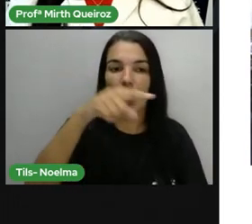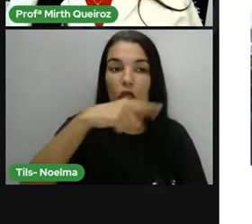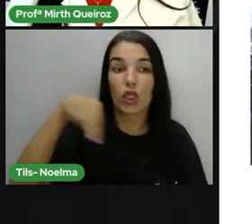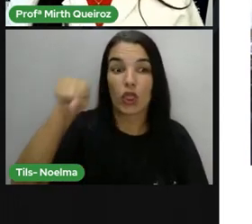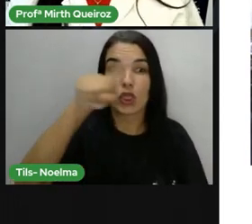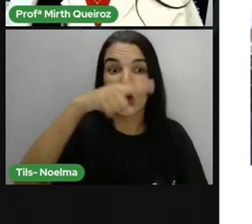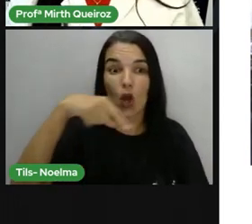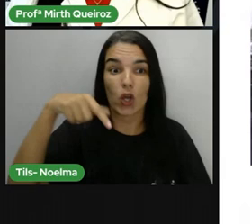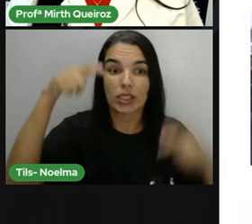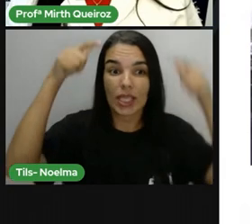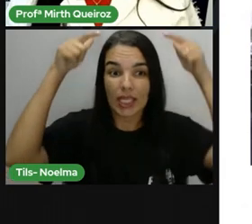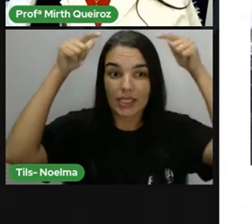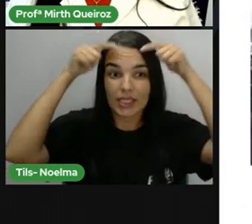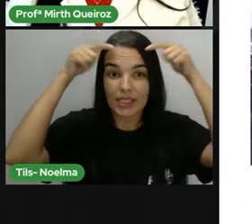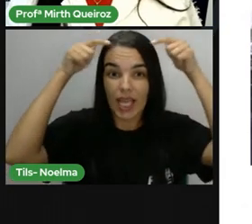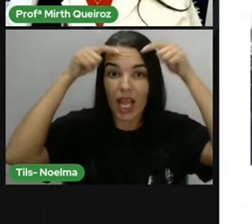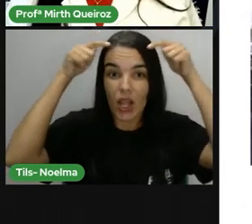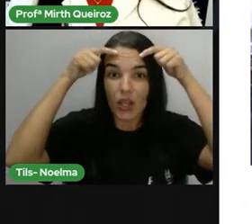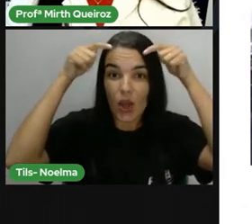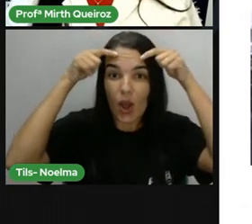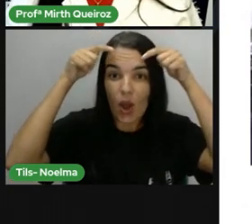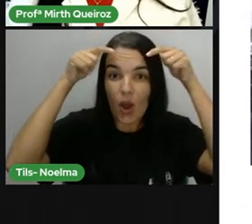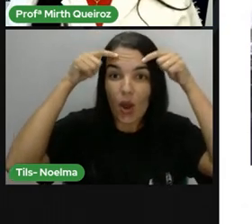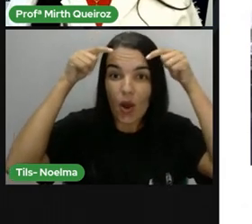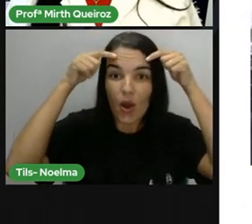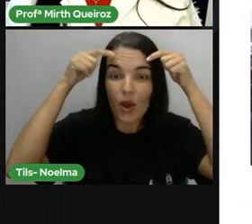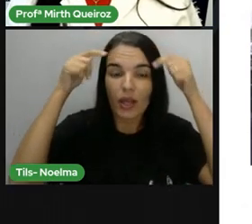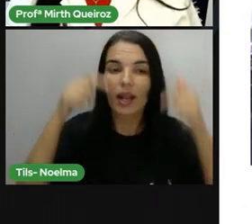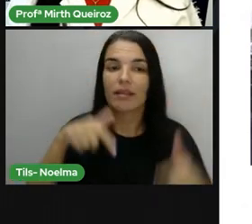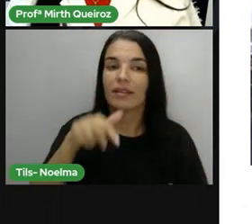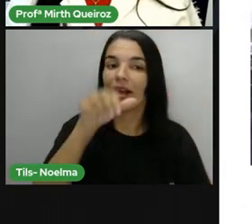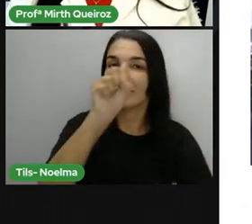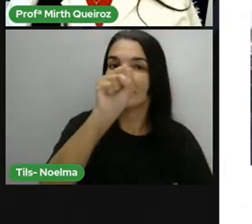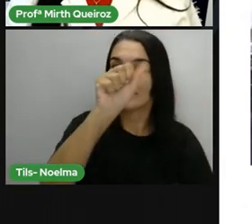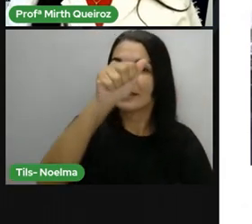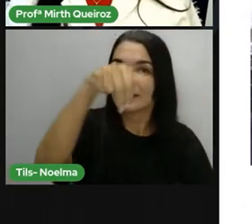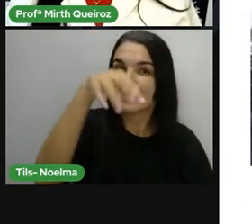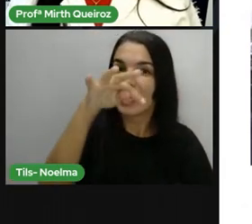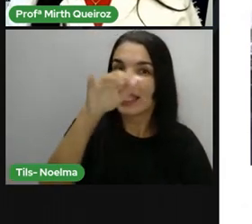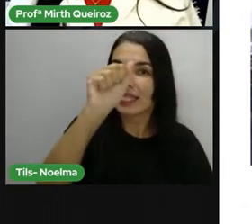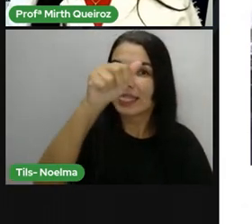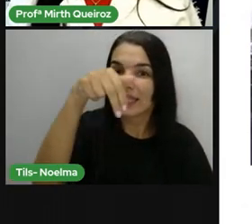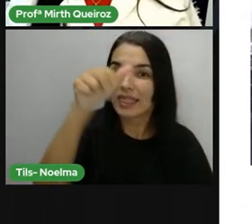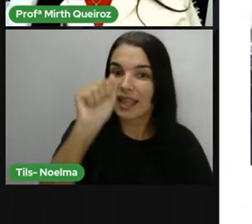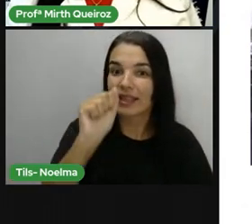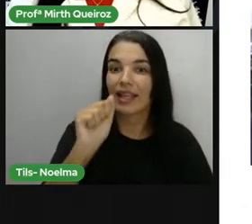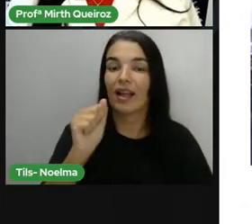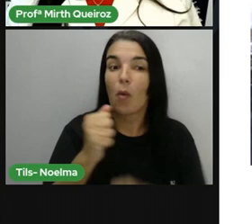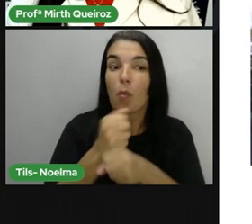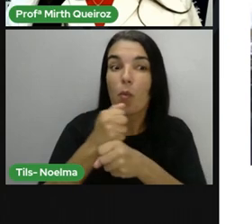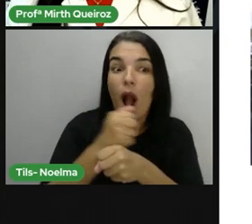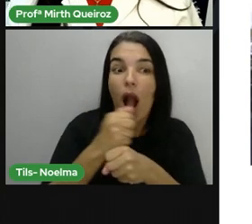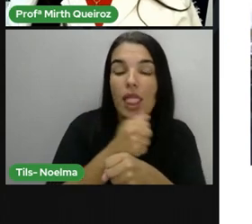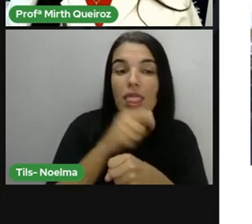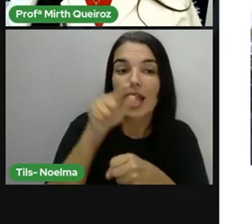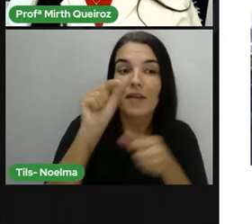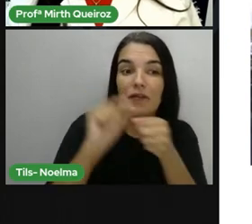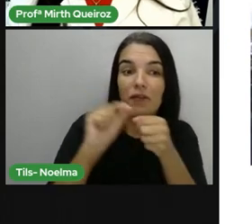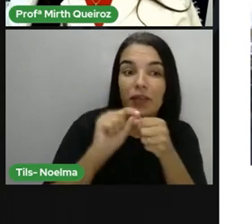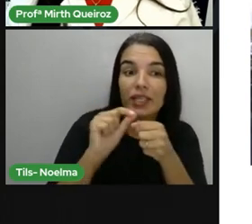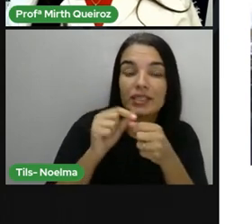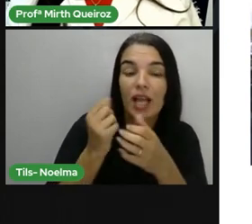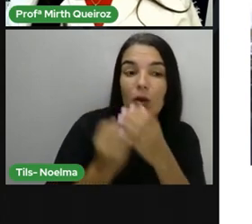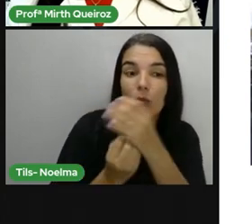antigo da cidade de Feira de Santana, pois sua construção data os anos de 1700 e 1705. A